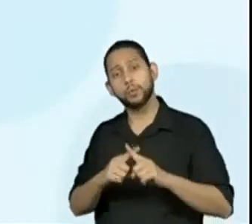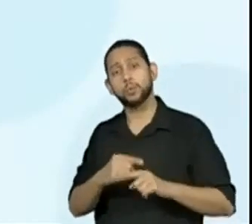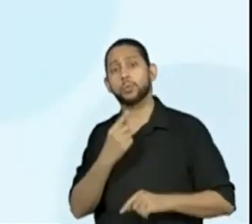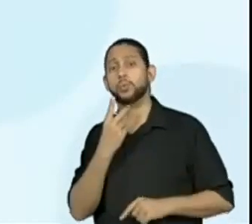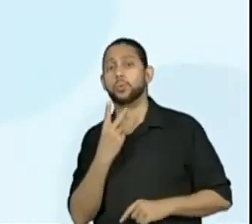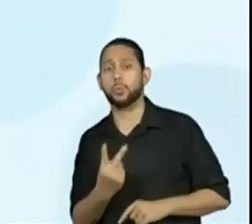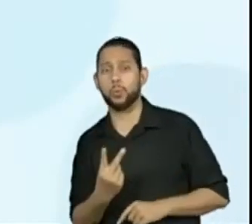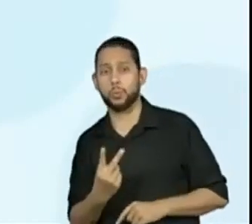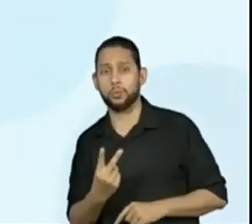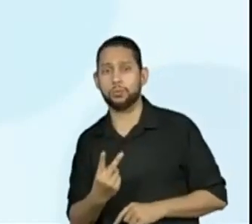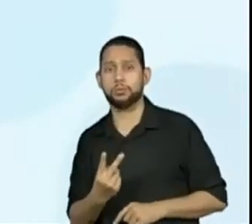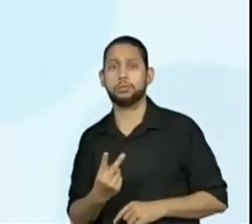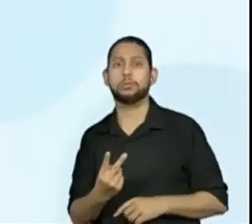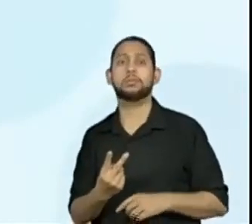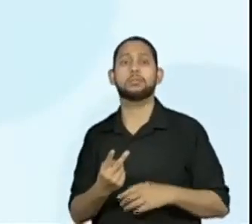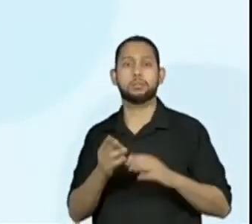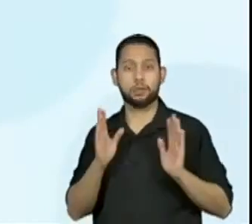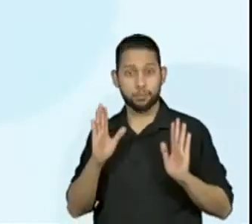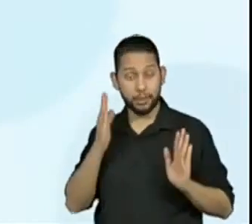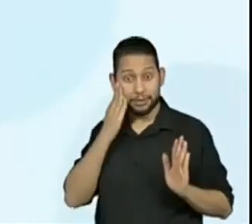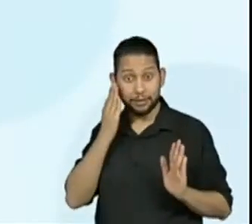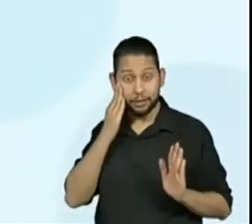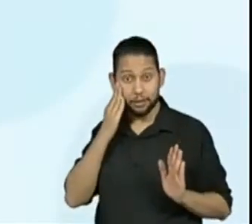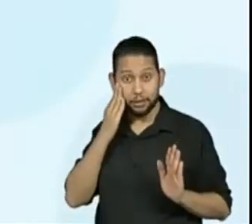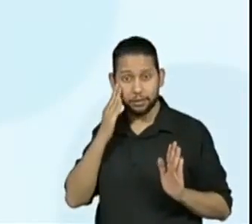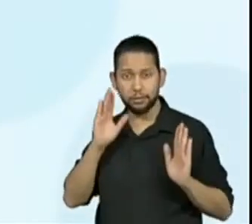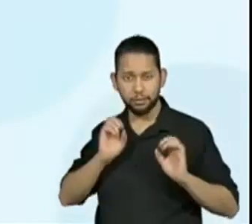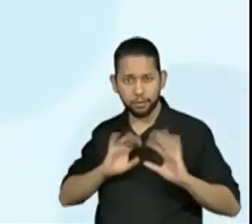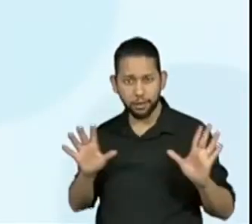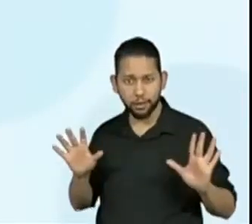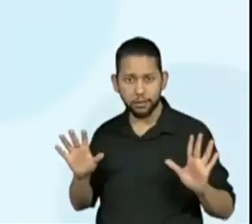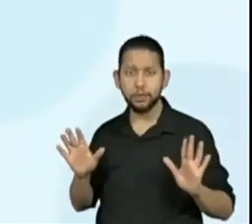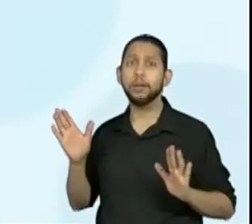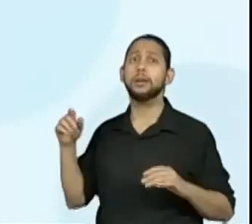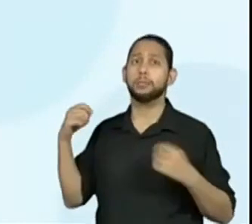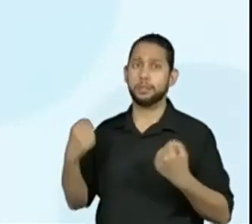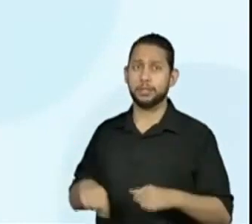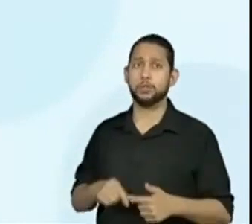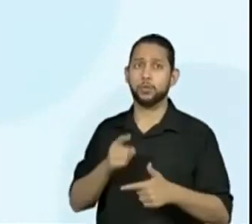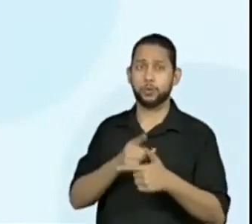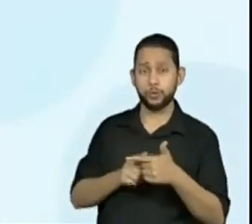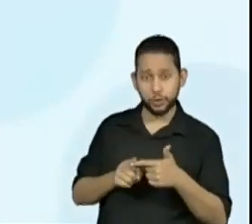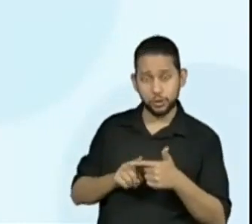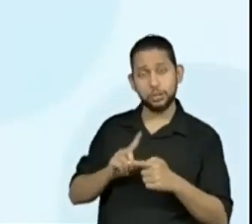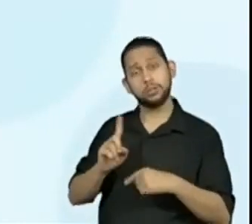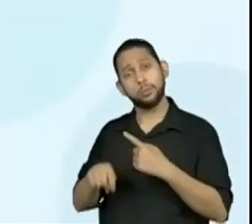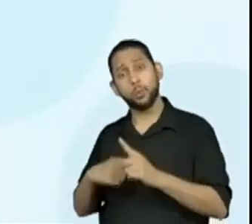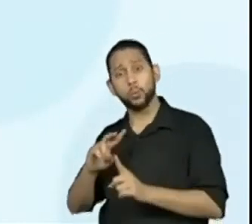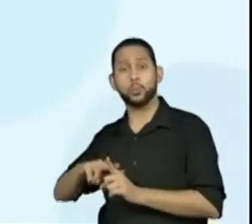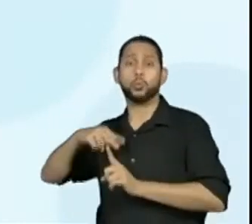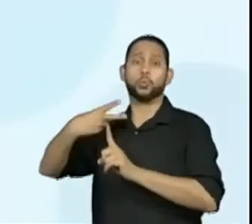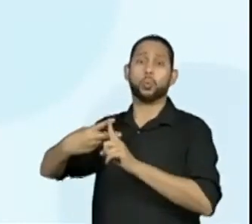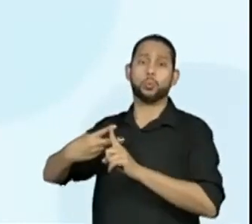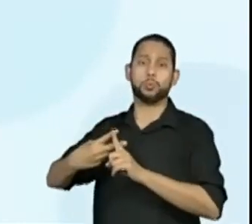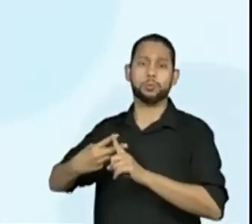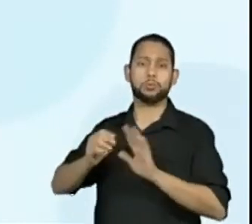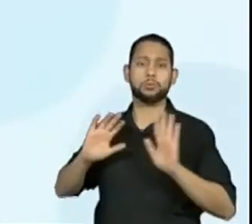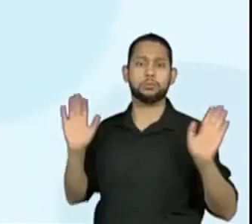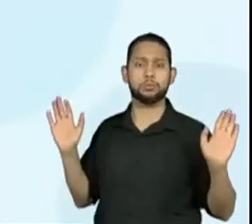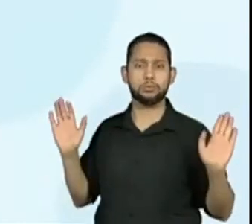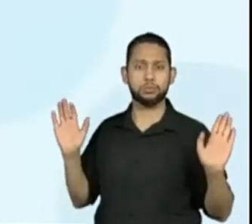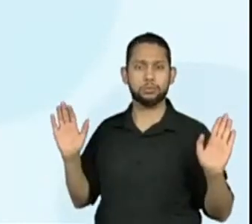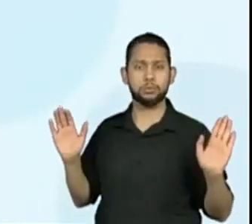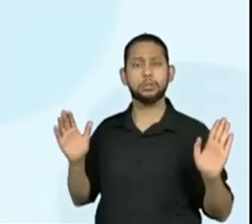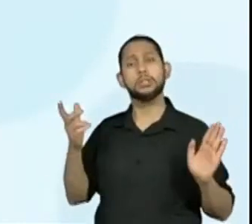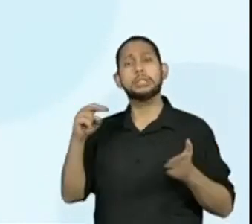para encontrar o dobro. Ok? Tudo certo? Entenderam? Esse conceito